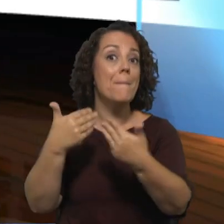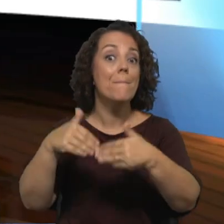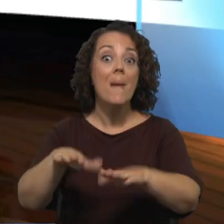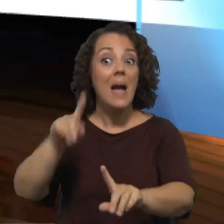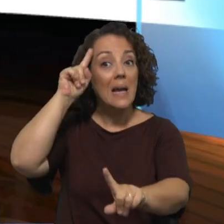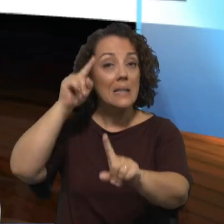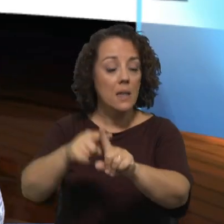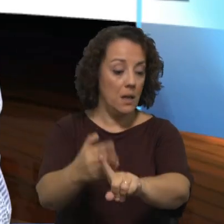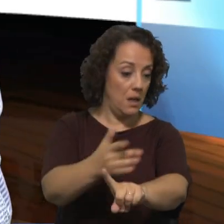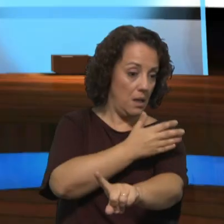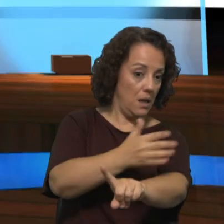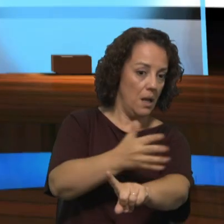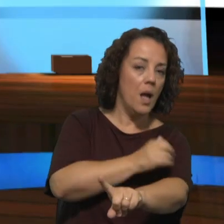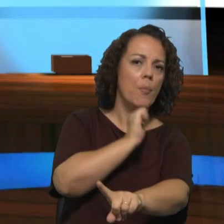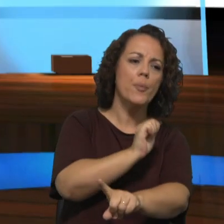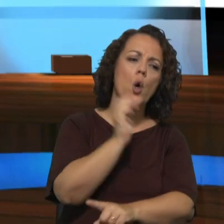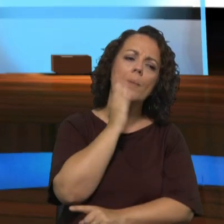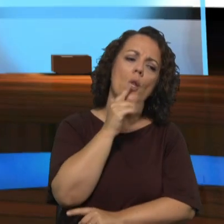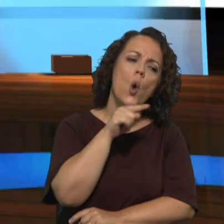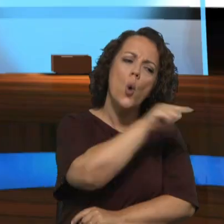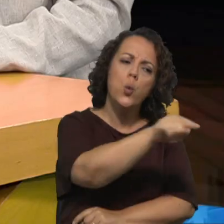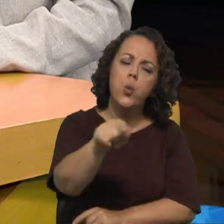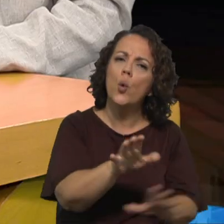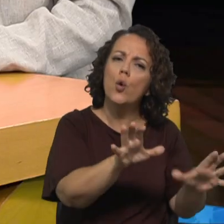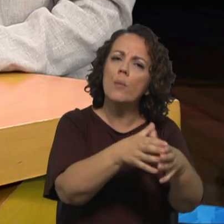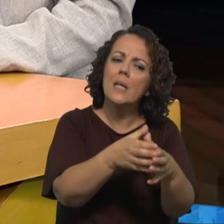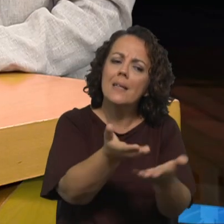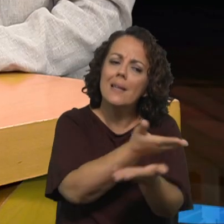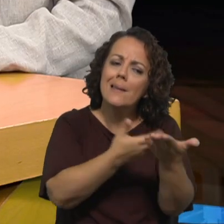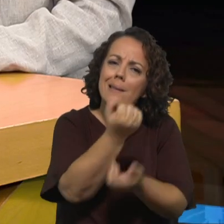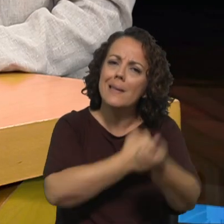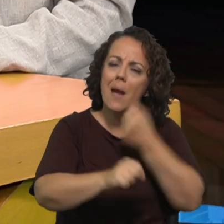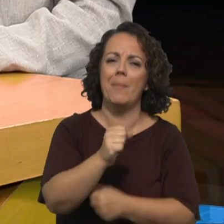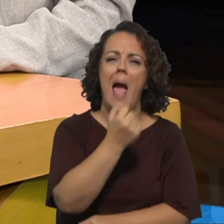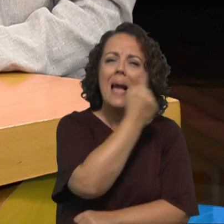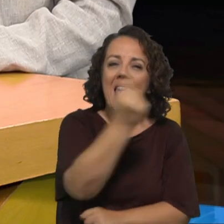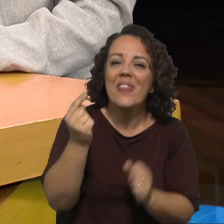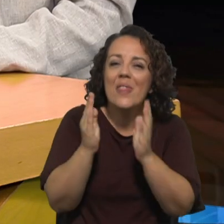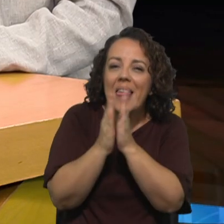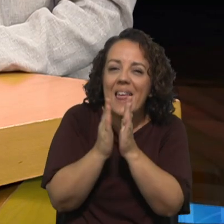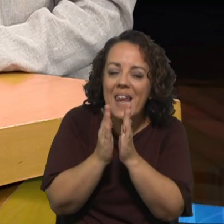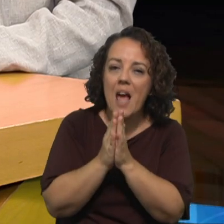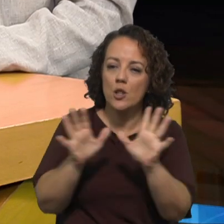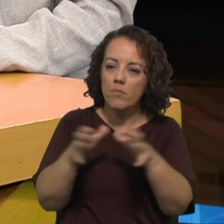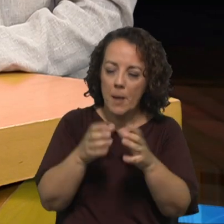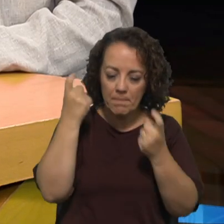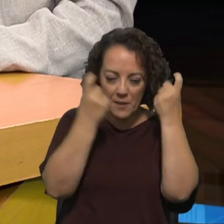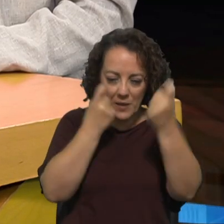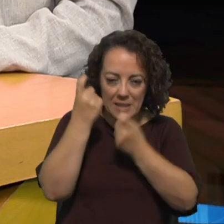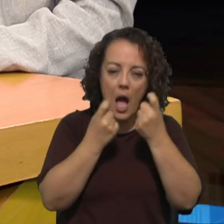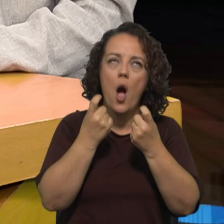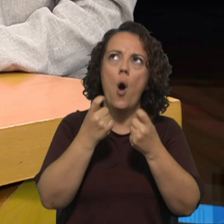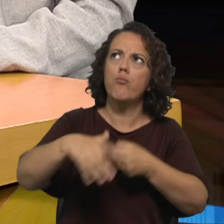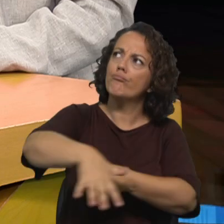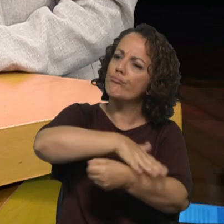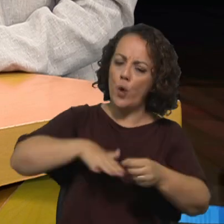dinâmica das comunidades a reflexão que foi feita dentro de cada paróquia sobre aquilo que pode estar melhor ou pior na própria paróquia